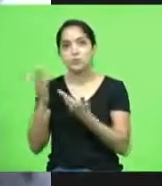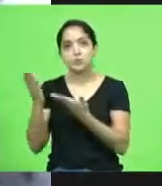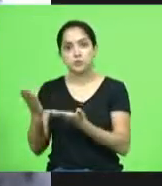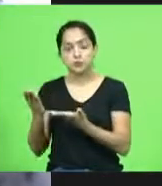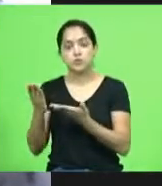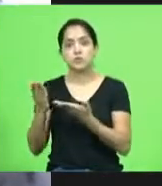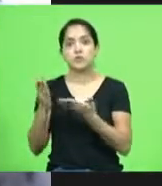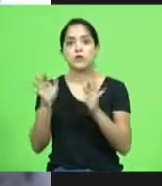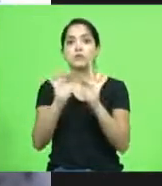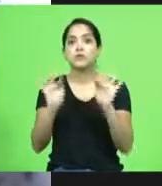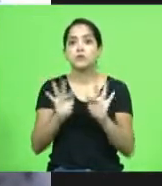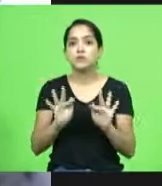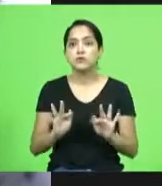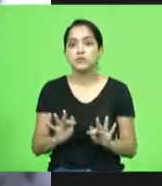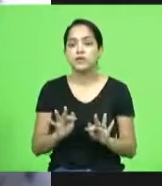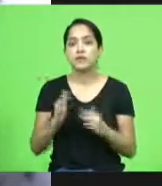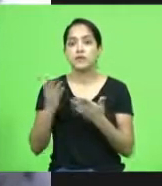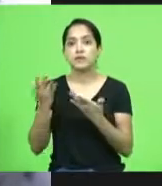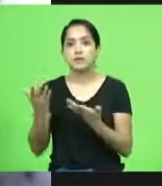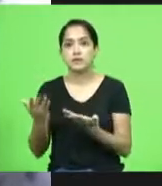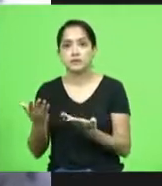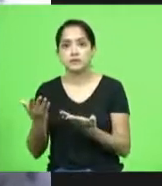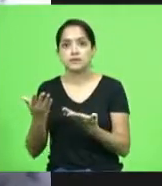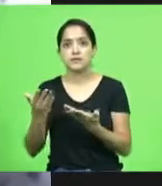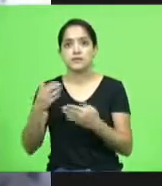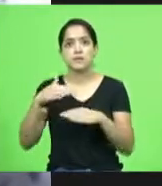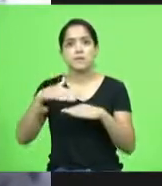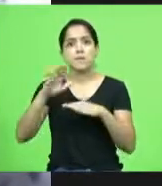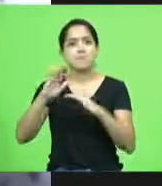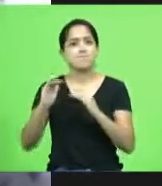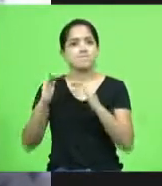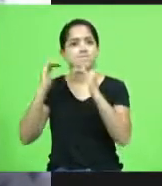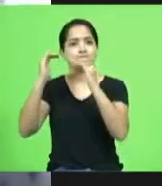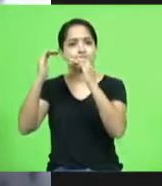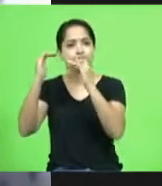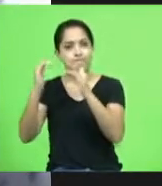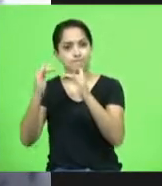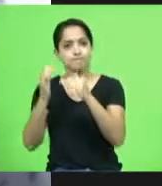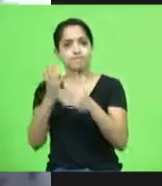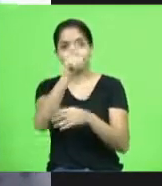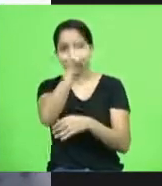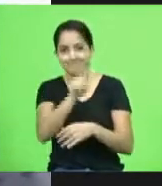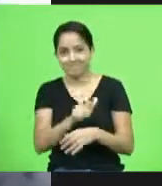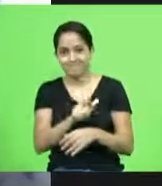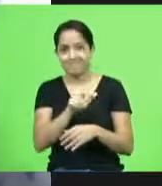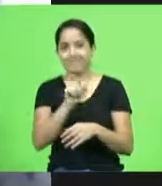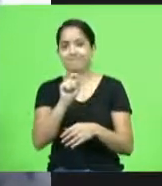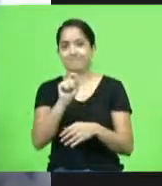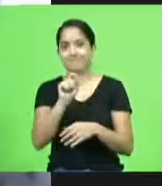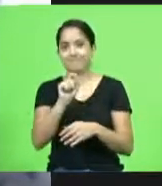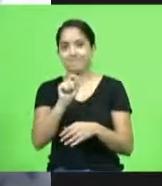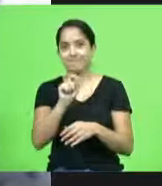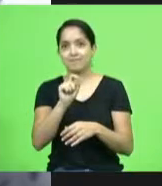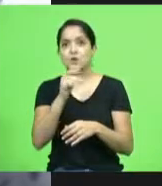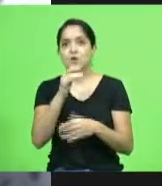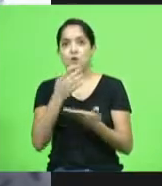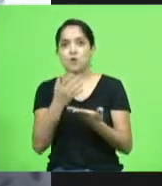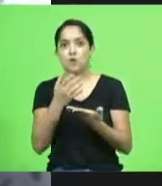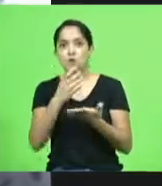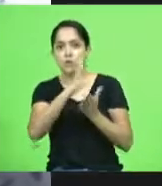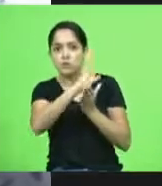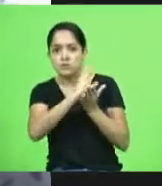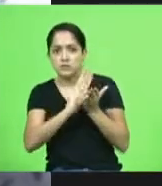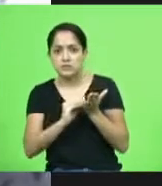feliz quando colocou de que talvez o maior legado que a nossa amiga Zenaide deixou não só como exemplo de fé de